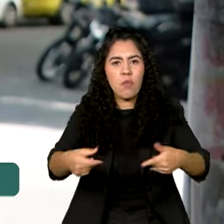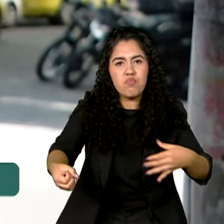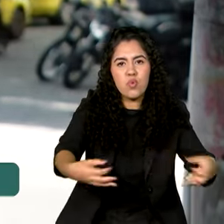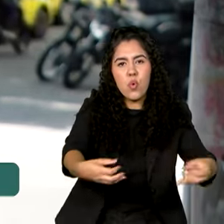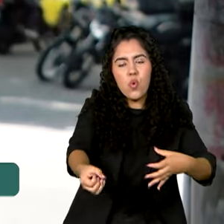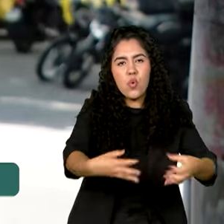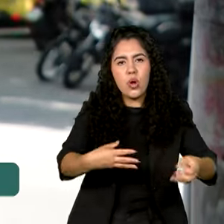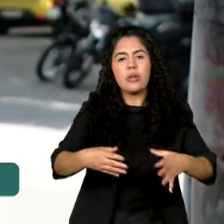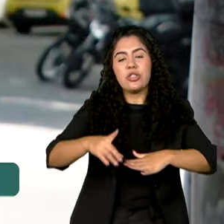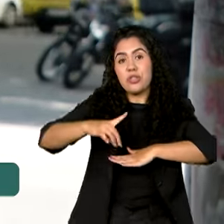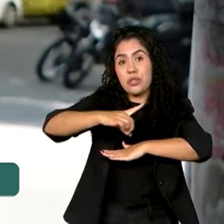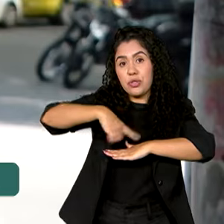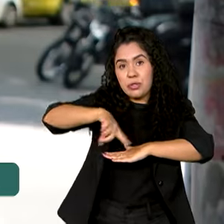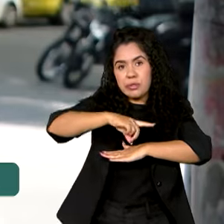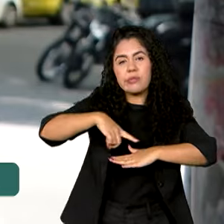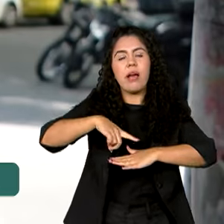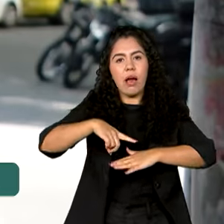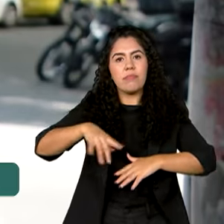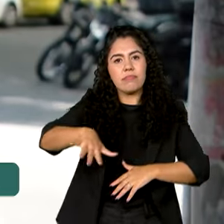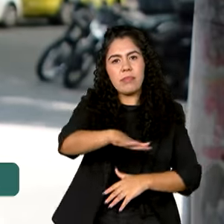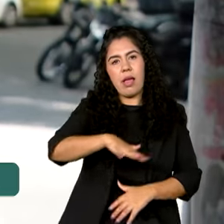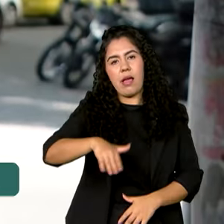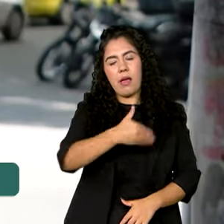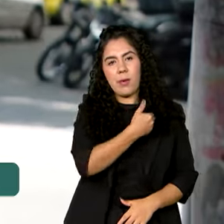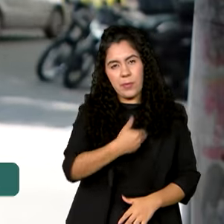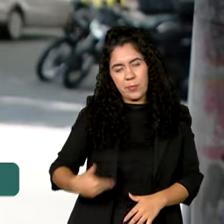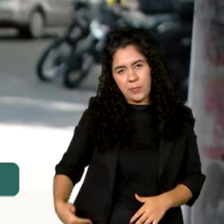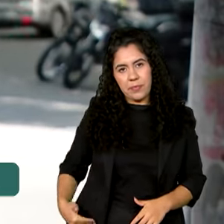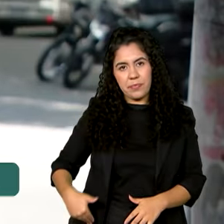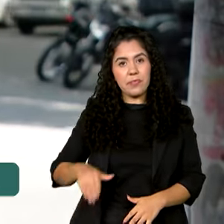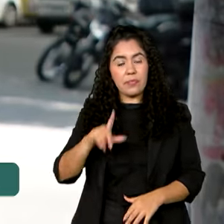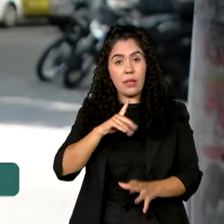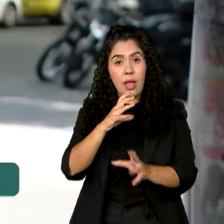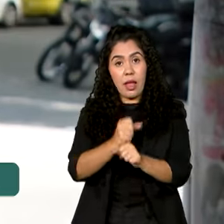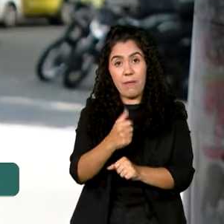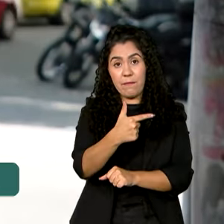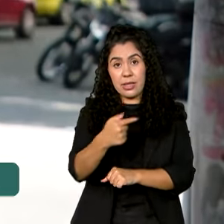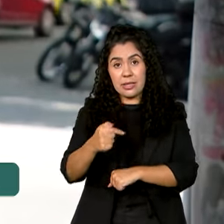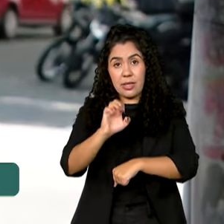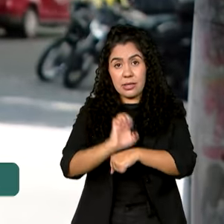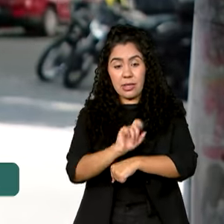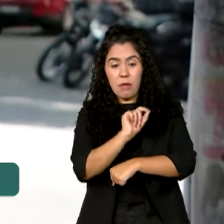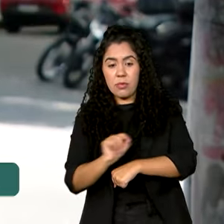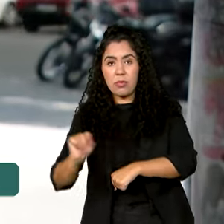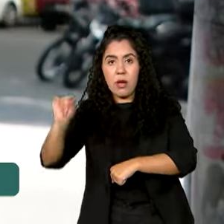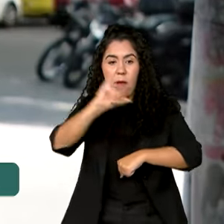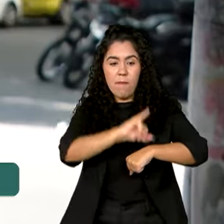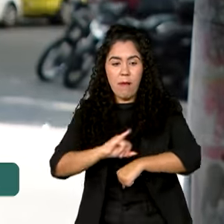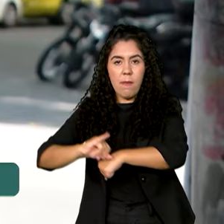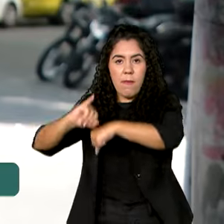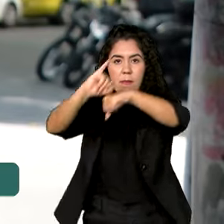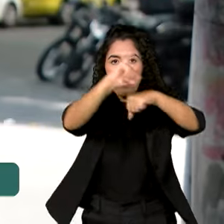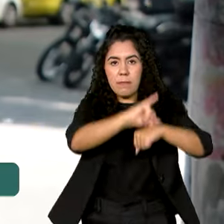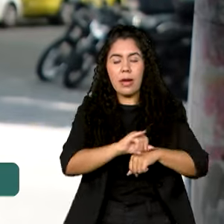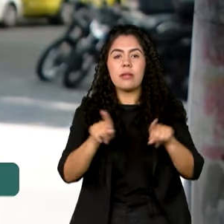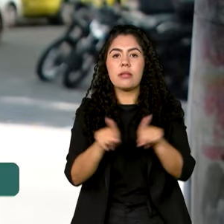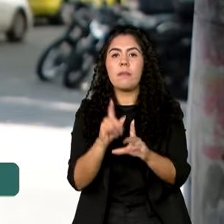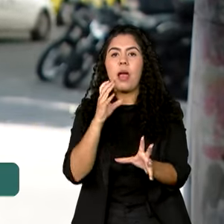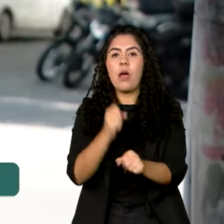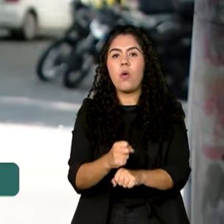digitais no setor público. No total, além das 27 capitais, participam da rede gov.br 1